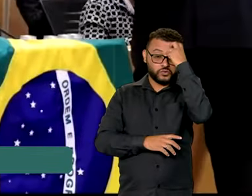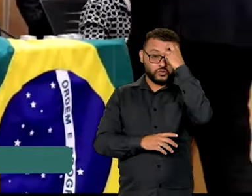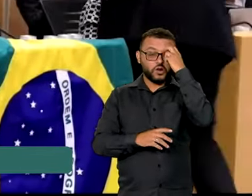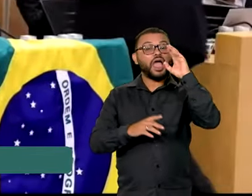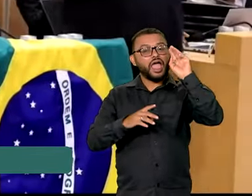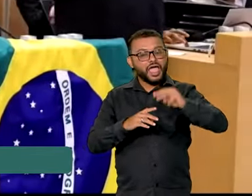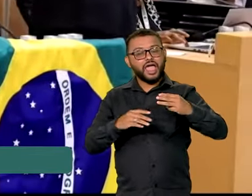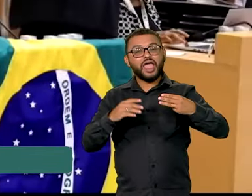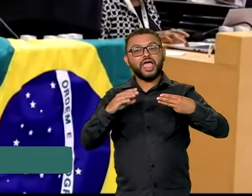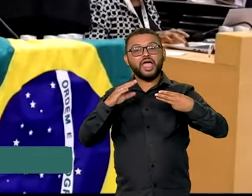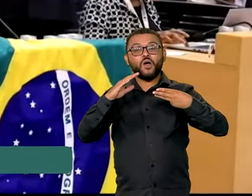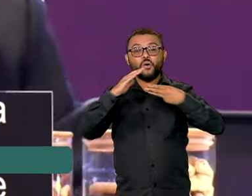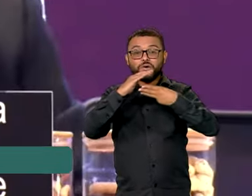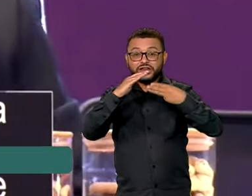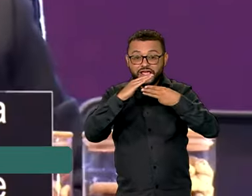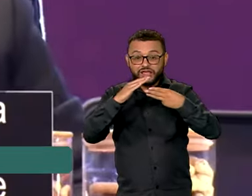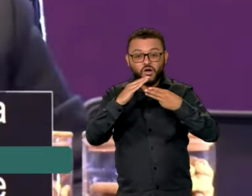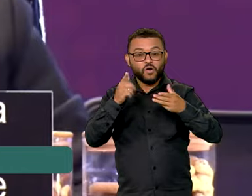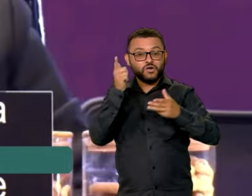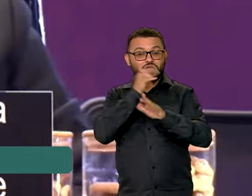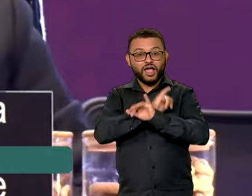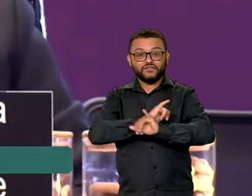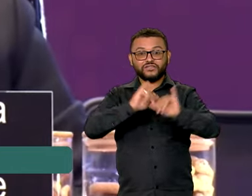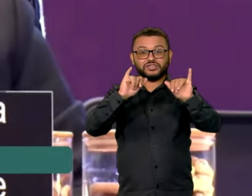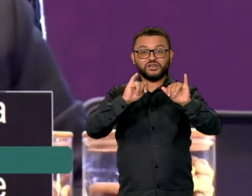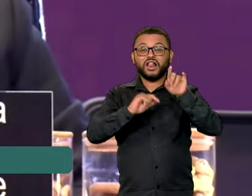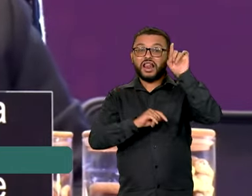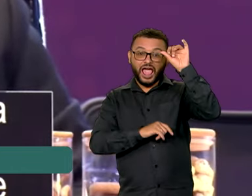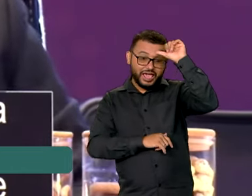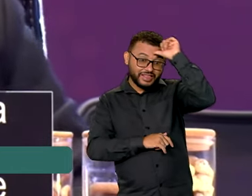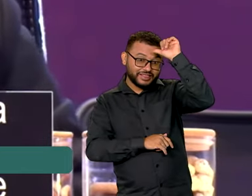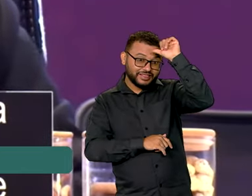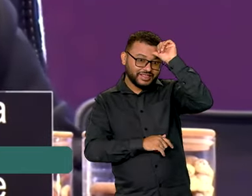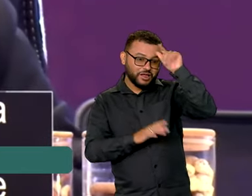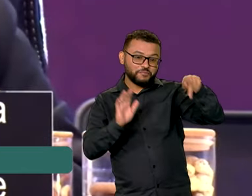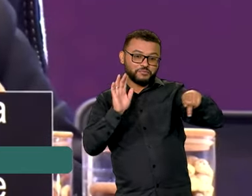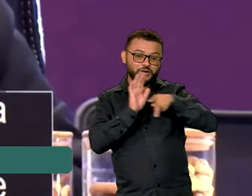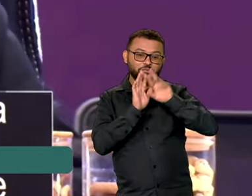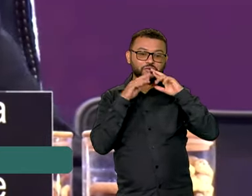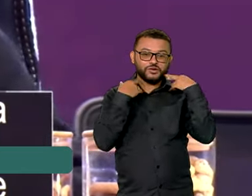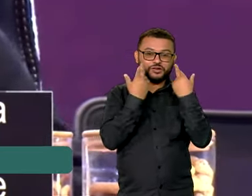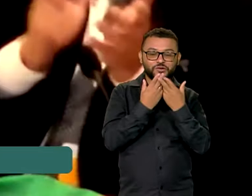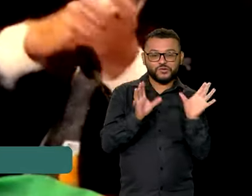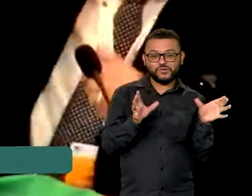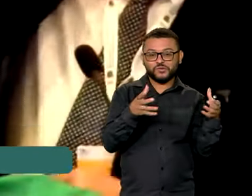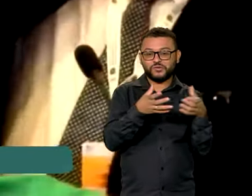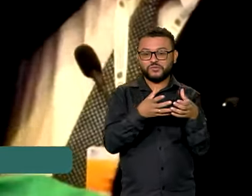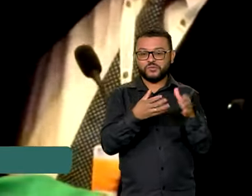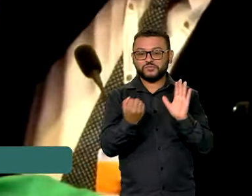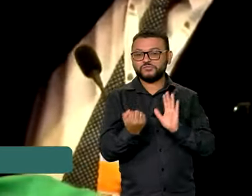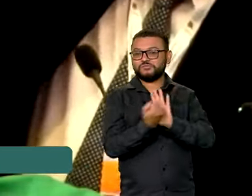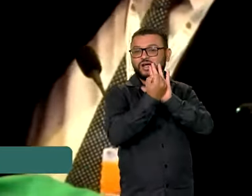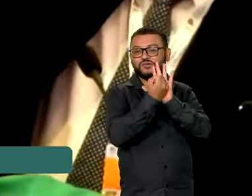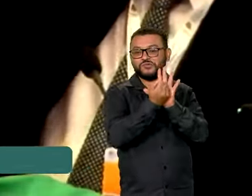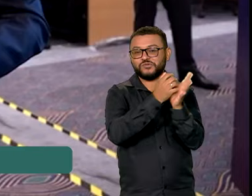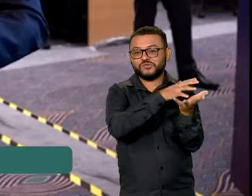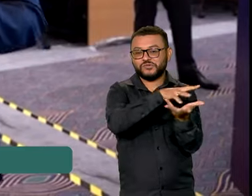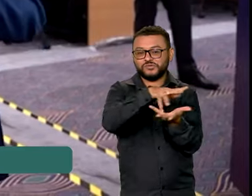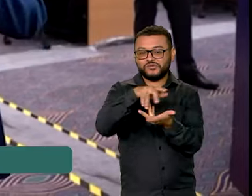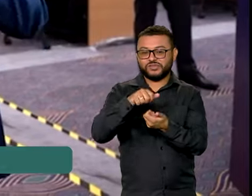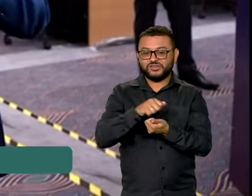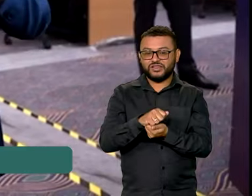Unesco, e a decisão foi anunciada em Nova Delhi, na Índia, durante reunião do Comitê do Patrimônio Mundial.